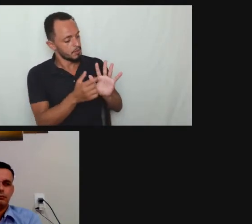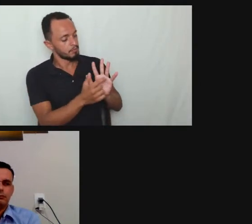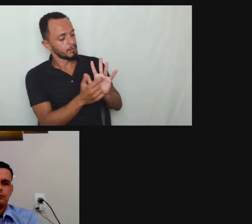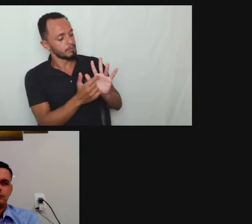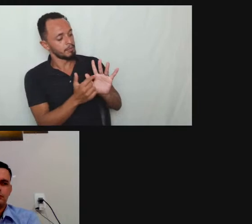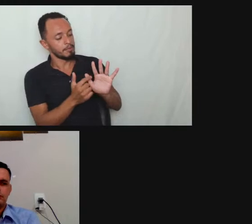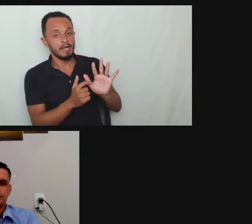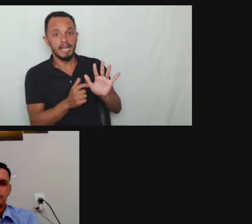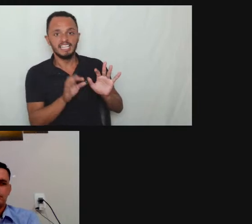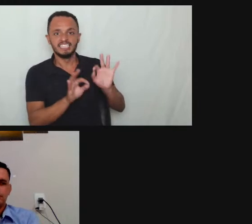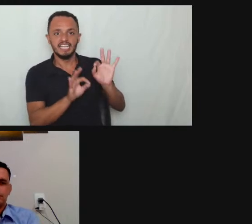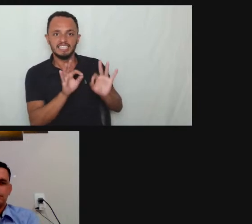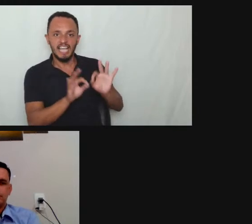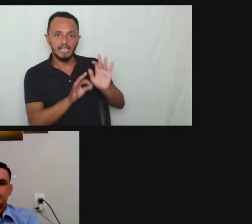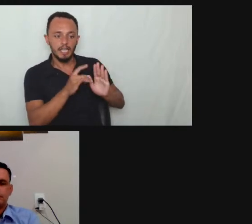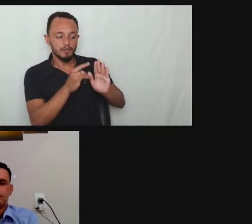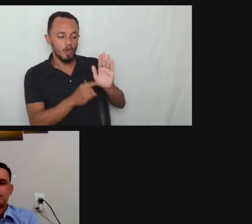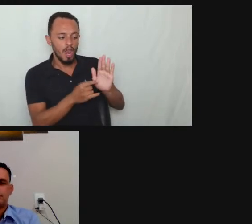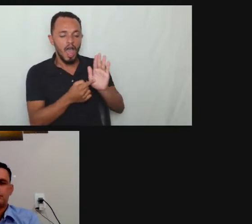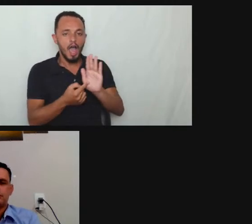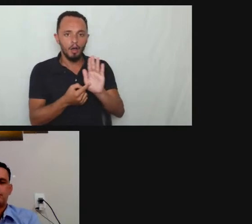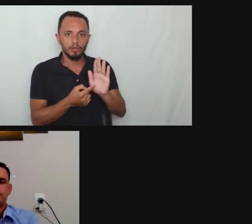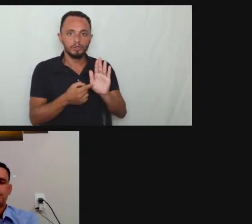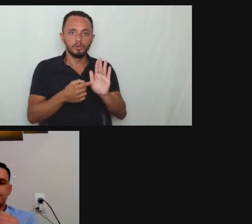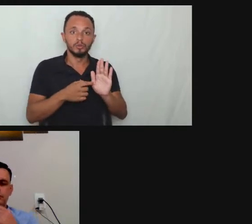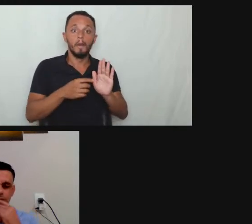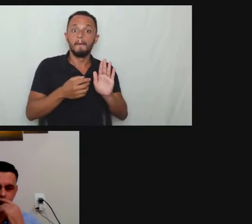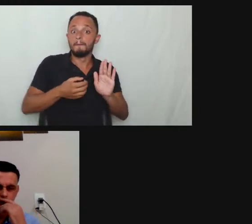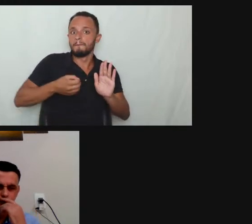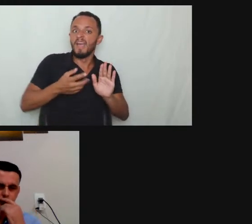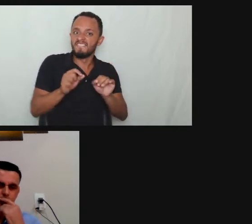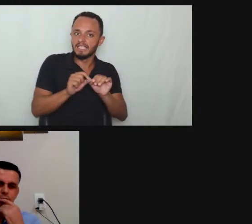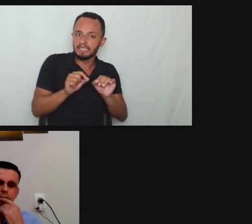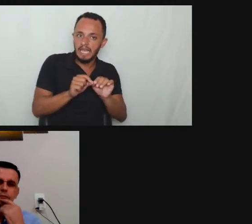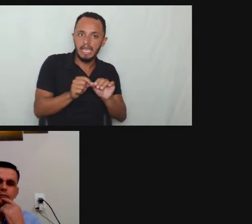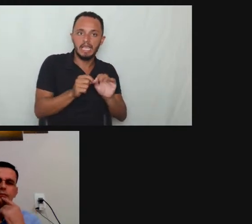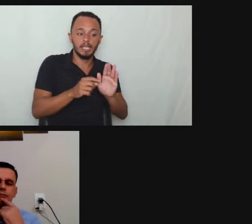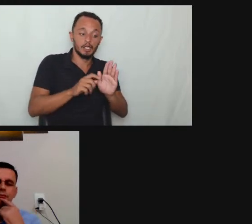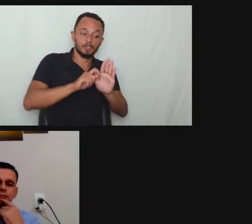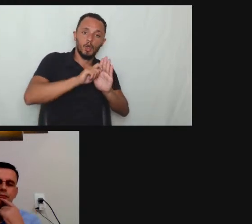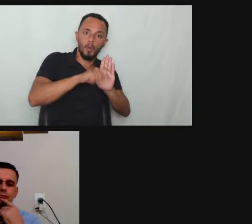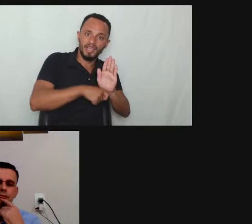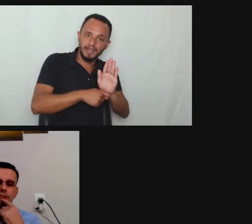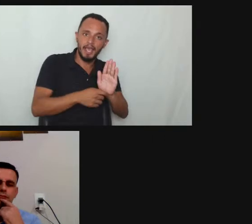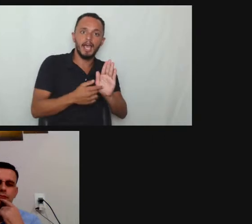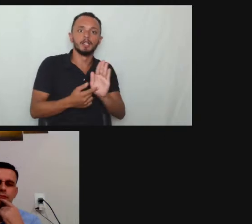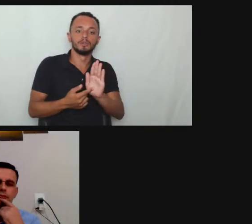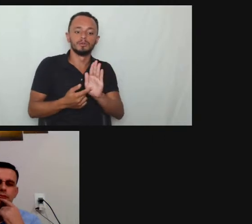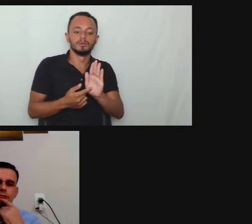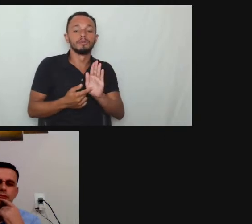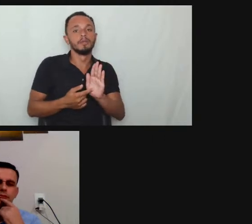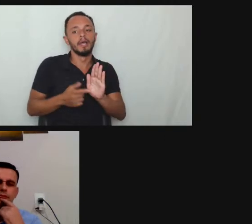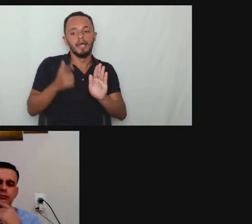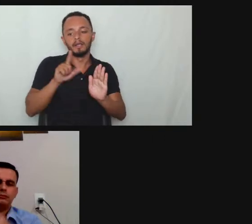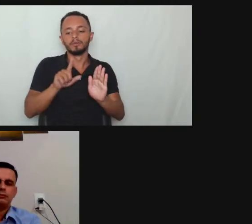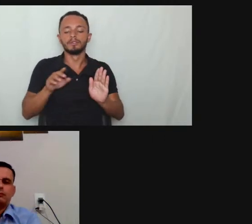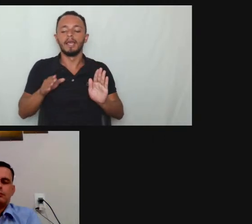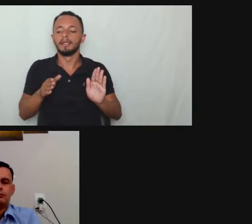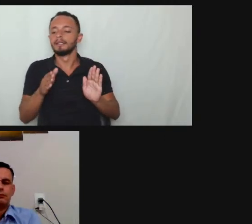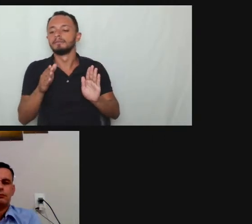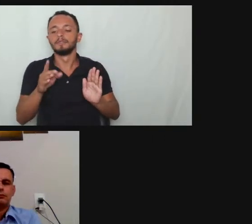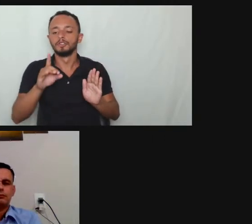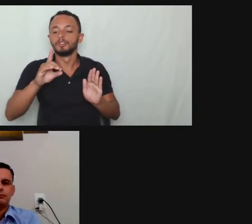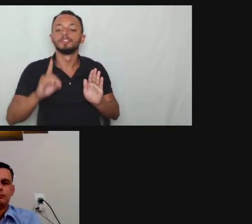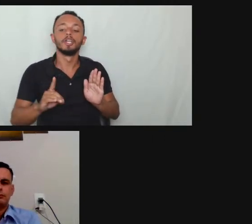caracterizador bem feito bem documentado porque isso pode subsidiar outros direitos para vocês pois é o doutor Marcelo veio aqui eu